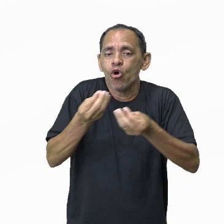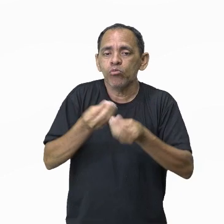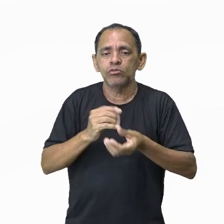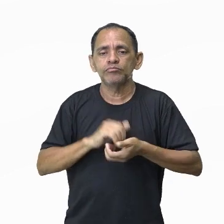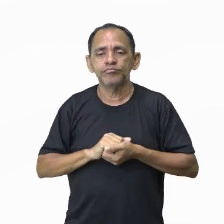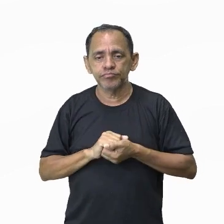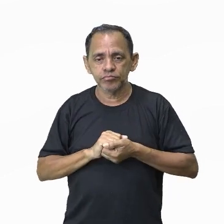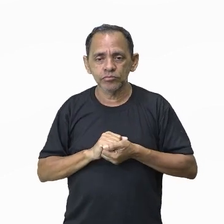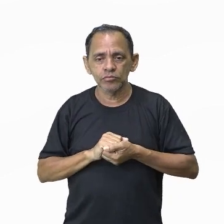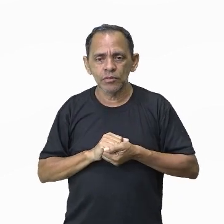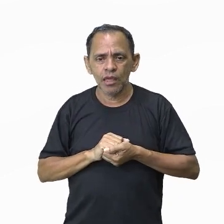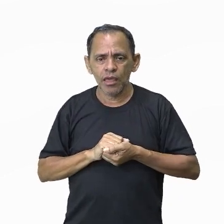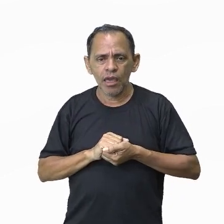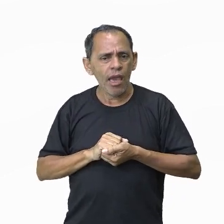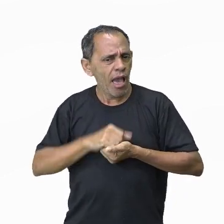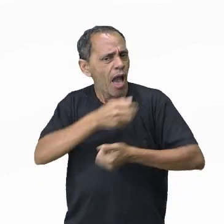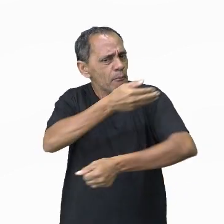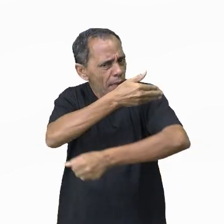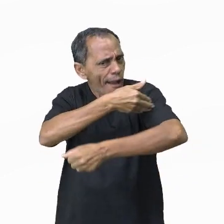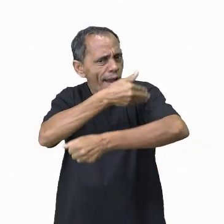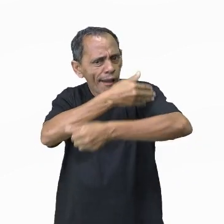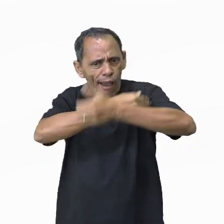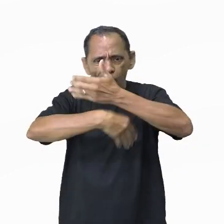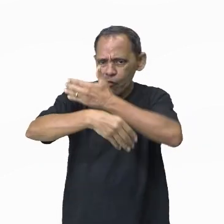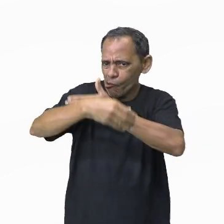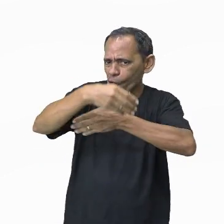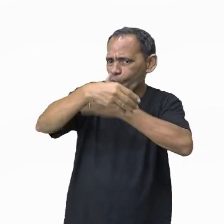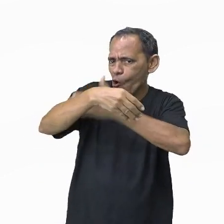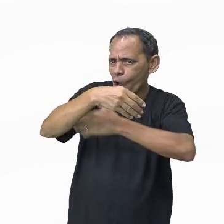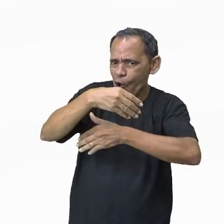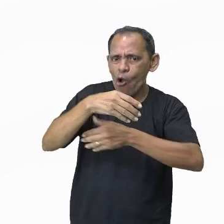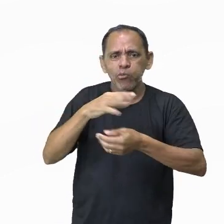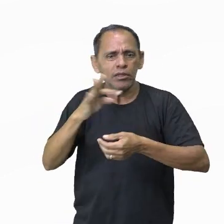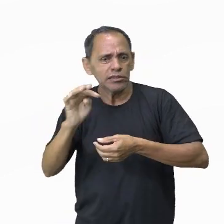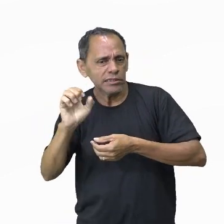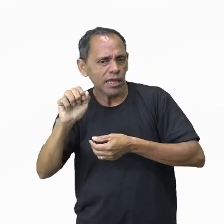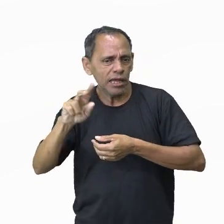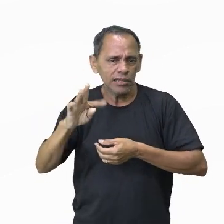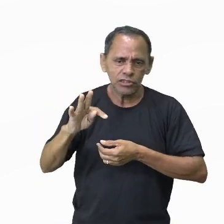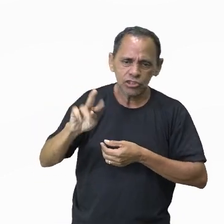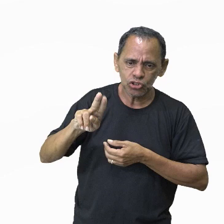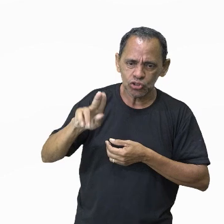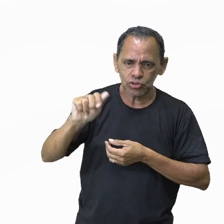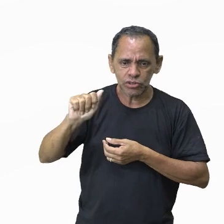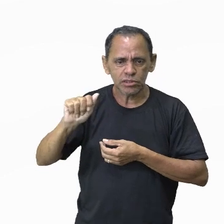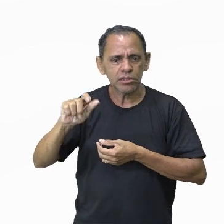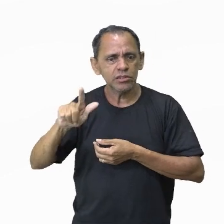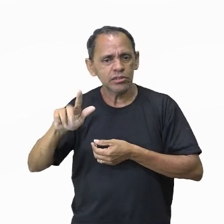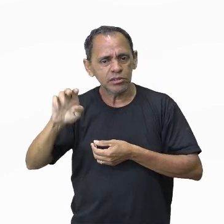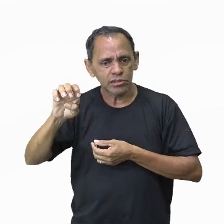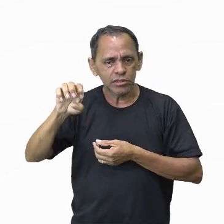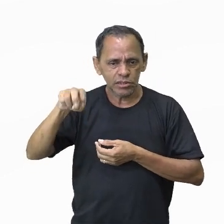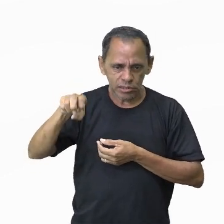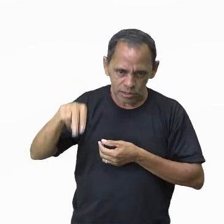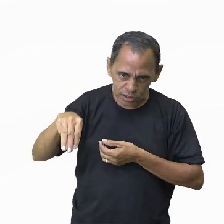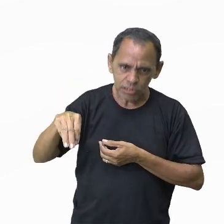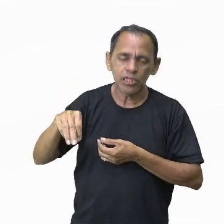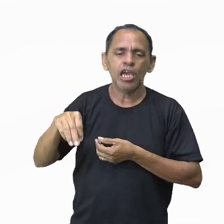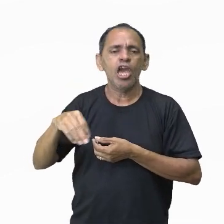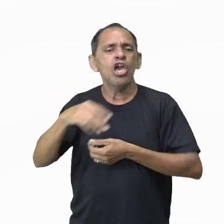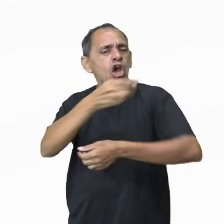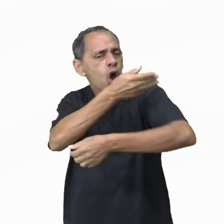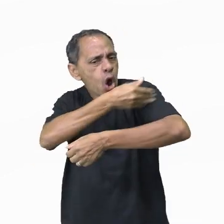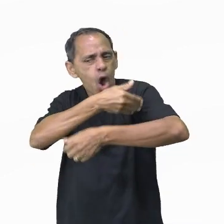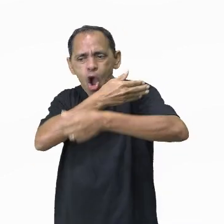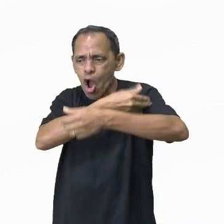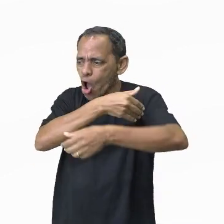Será que as marcas que nós tínhamos em nosso corpo, como as tatuagens, ou alguma cicatriz, alguma marca que as pessoas, quando nos